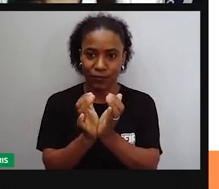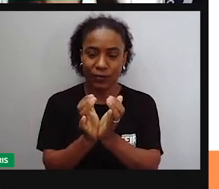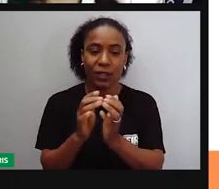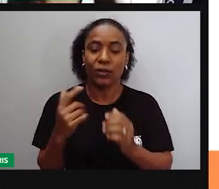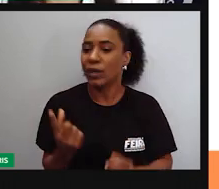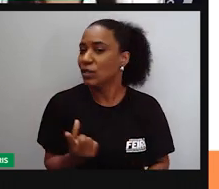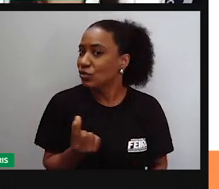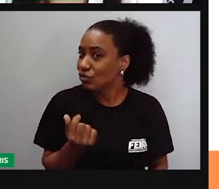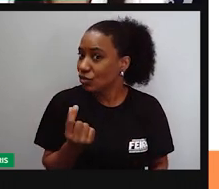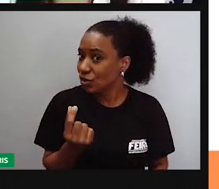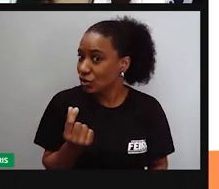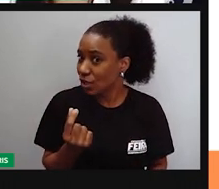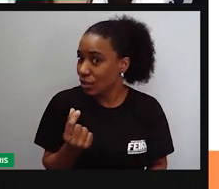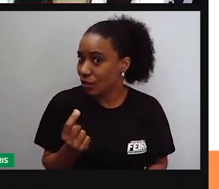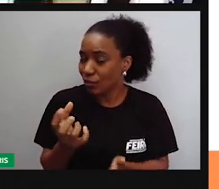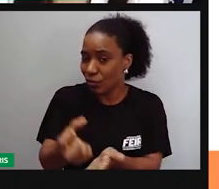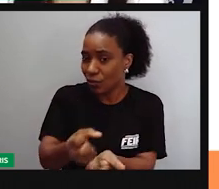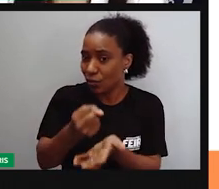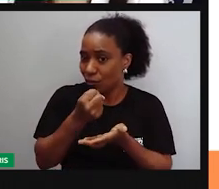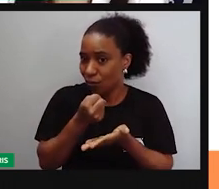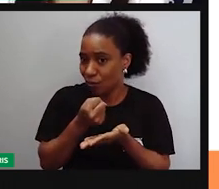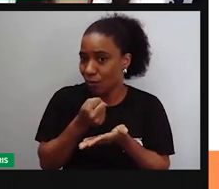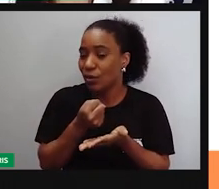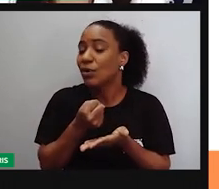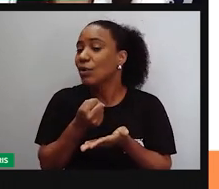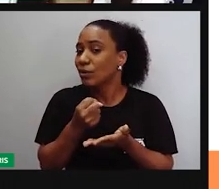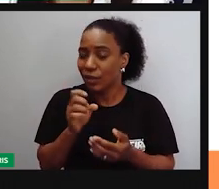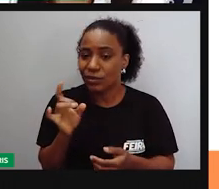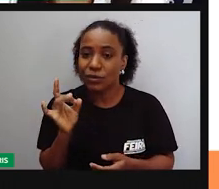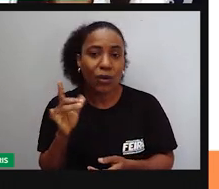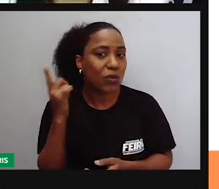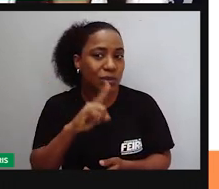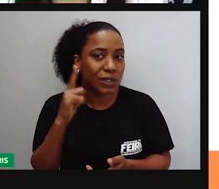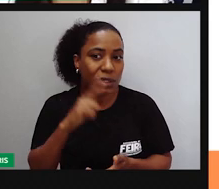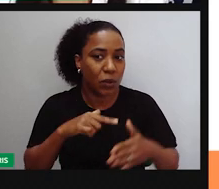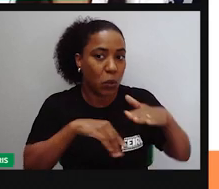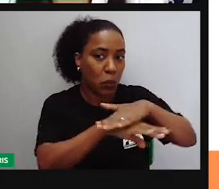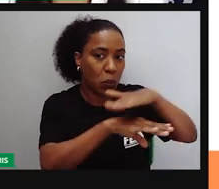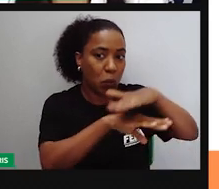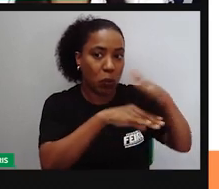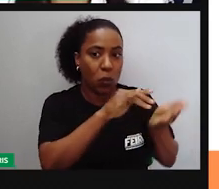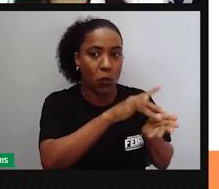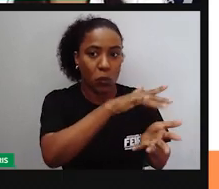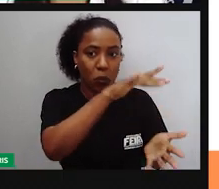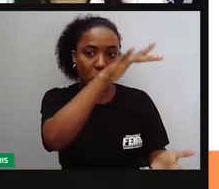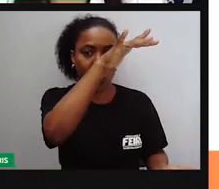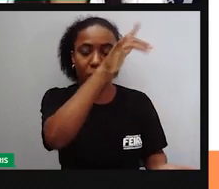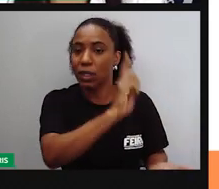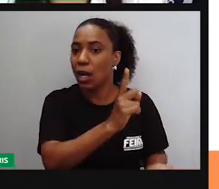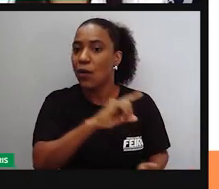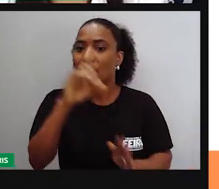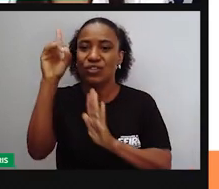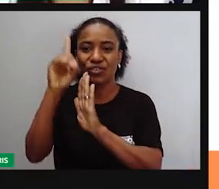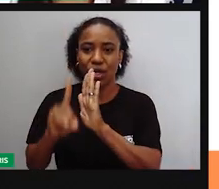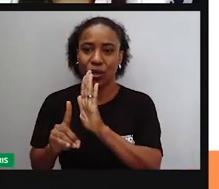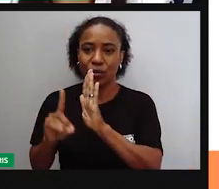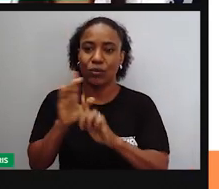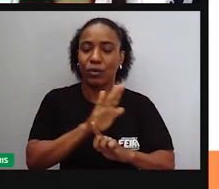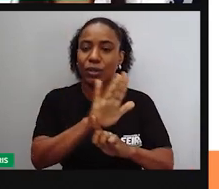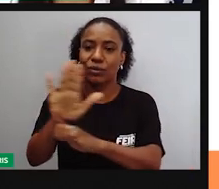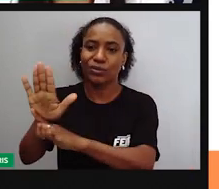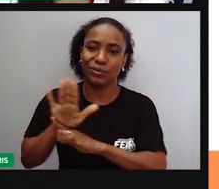ter lucro, né? A intenção é conseguir alcançar direitos, né? É obter direitos respeitados e